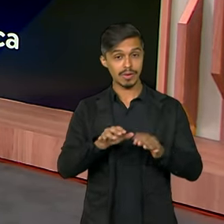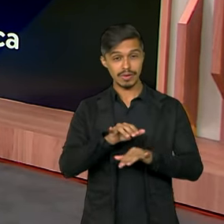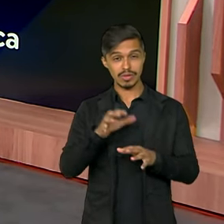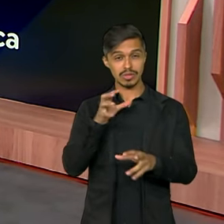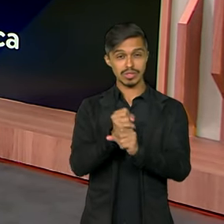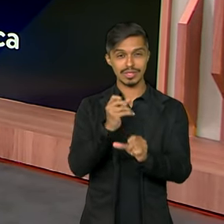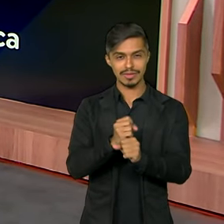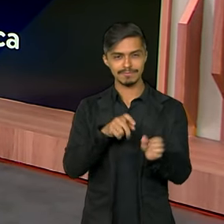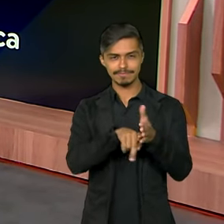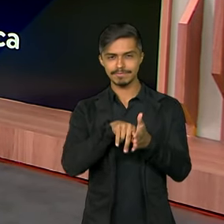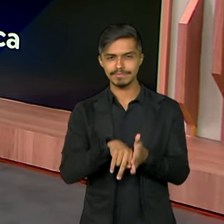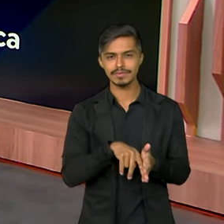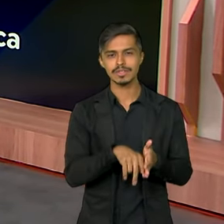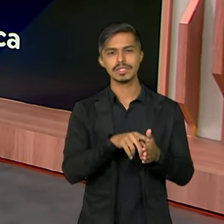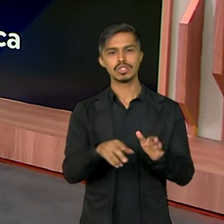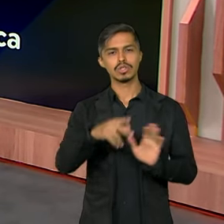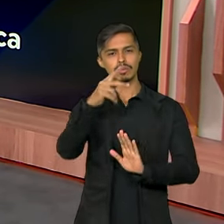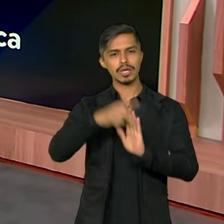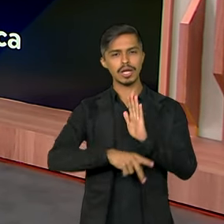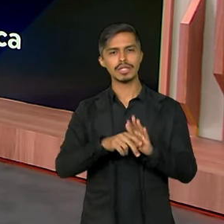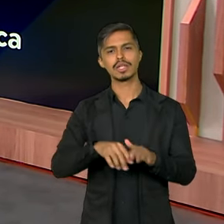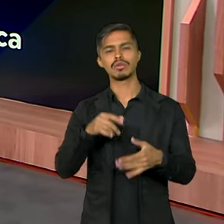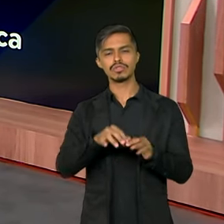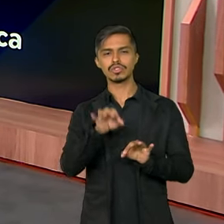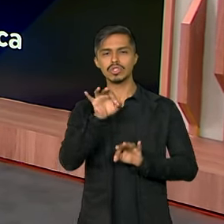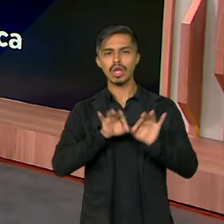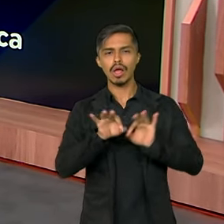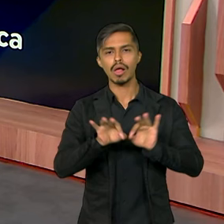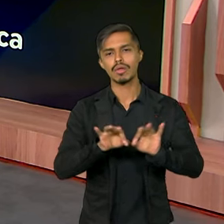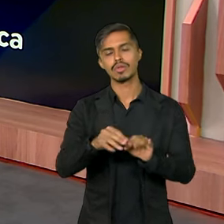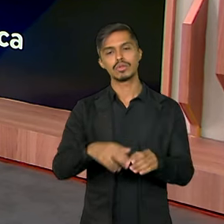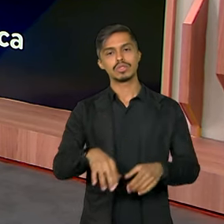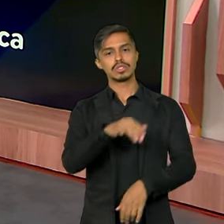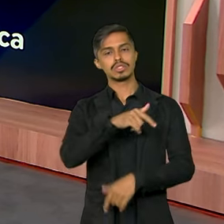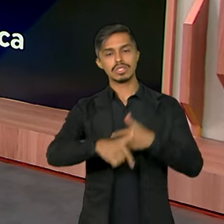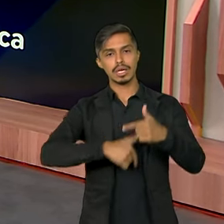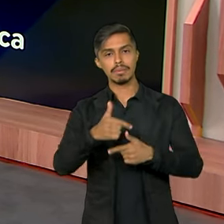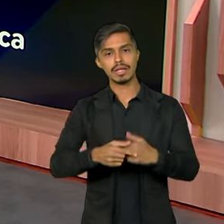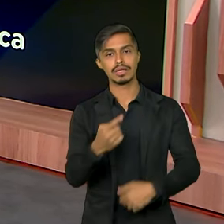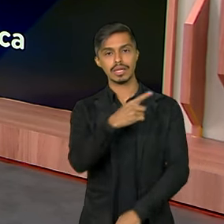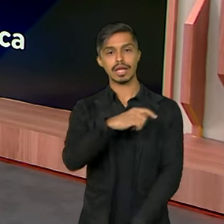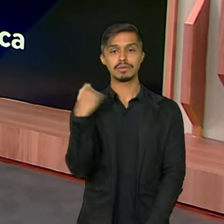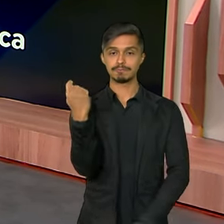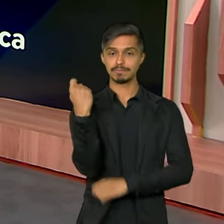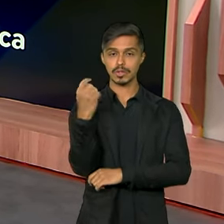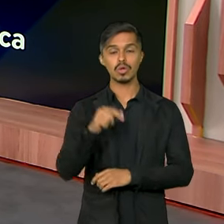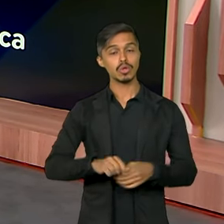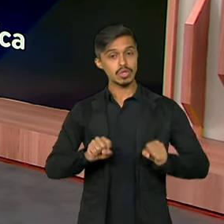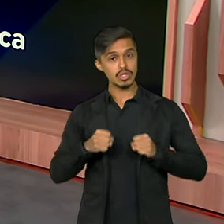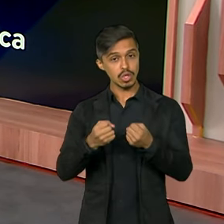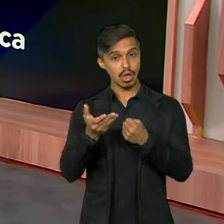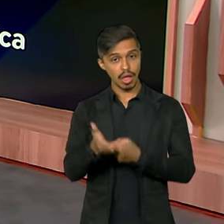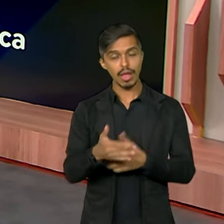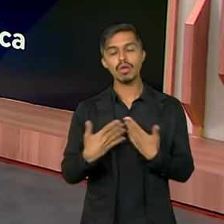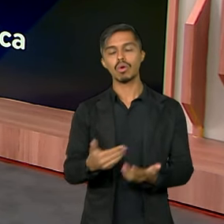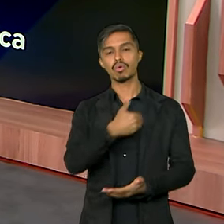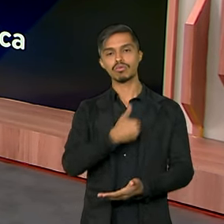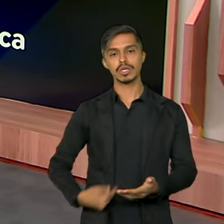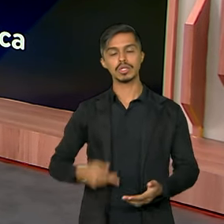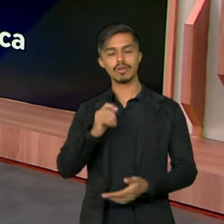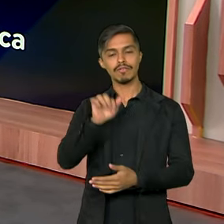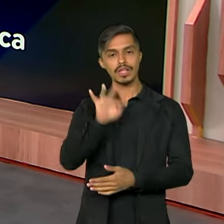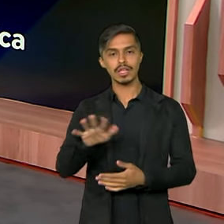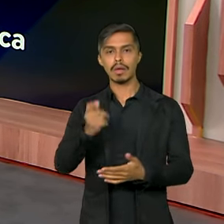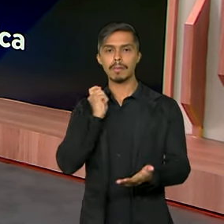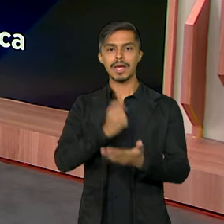divulgou um balanço do programa de manutenção de emprego no Rio Grande do Sul. Por meio dessa ação, o governo federal garante o pagamento de